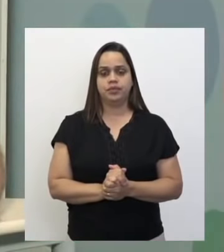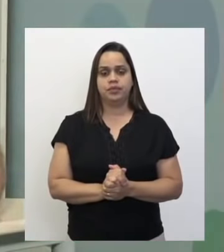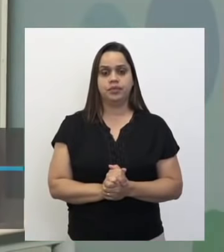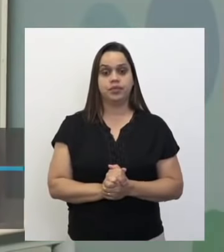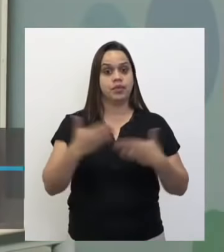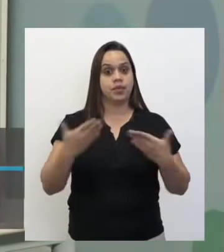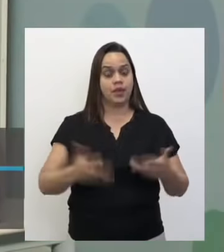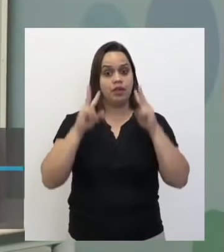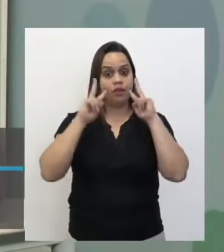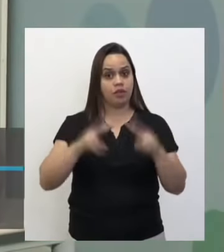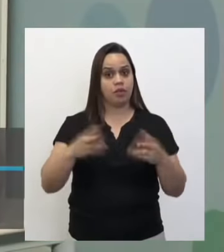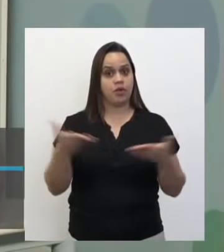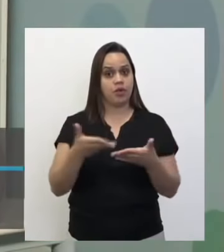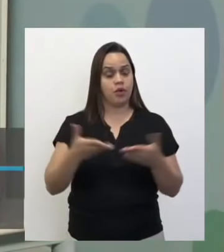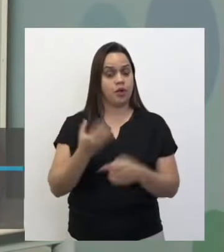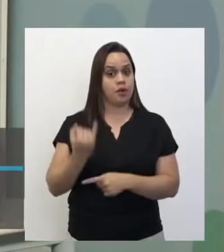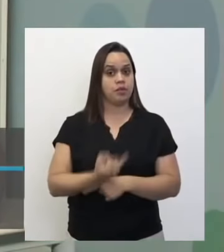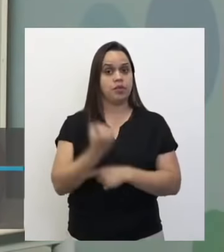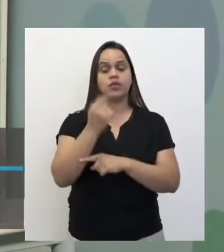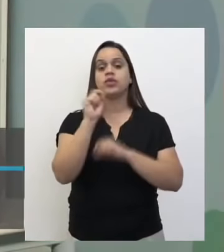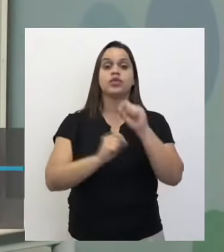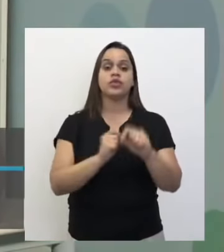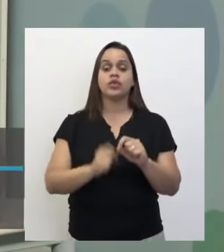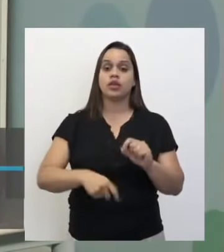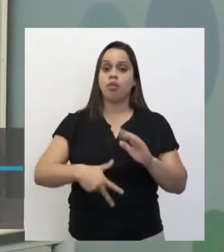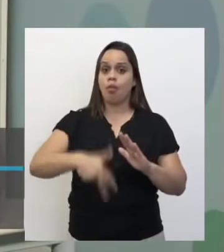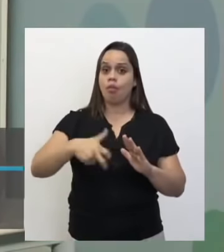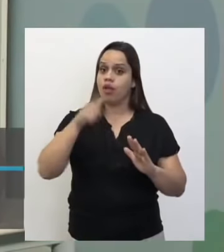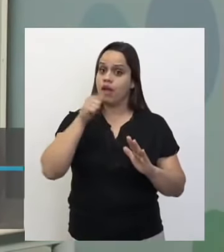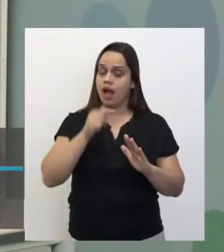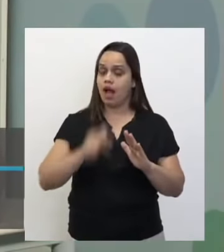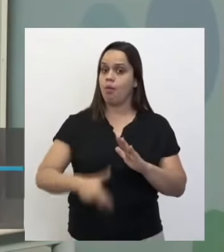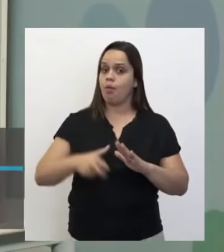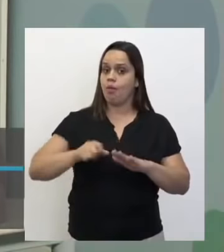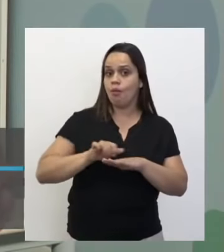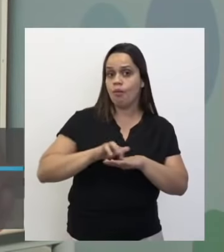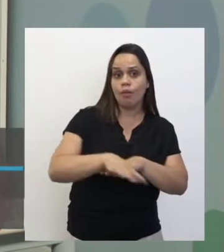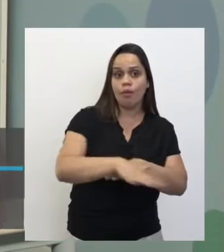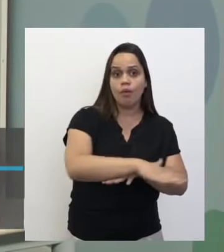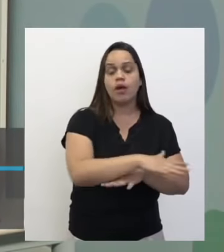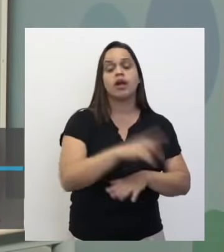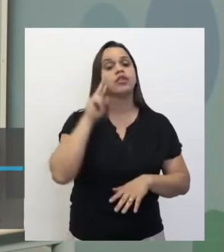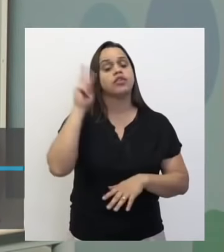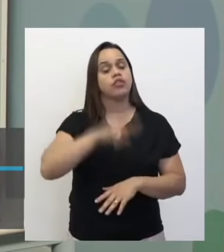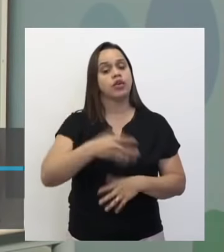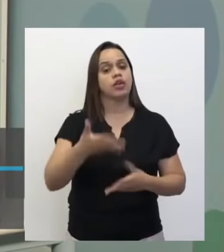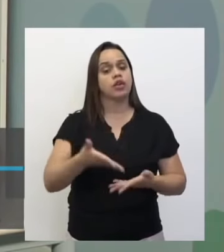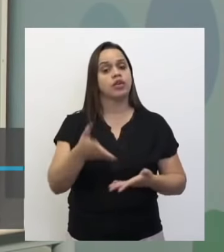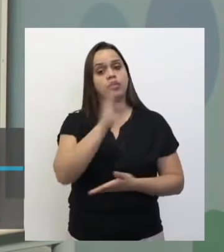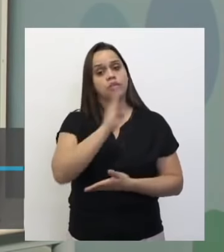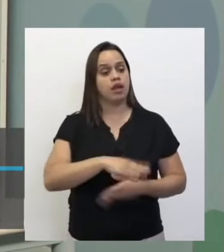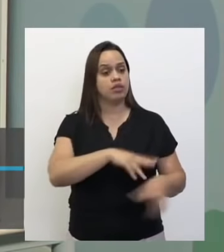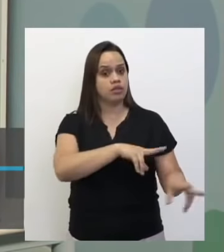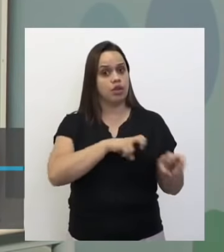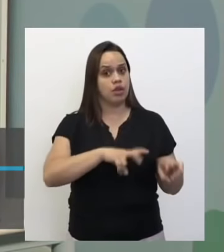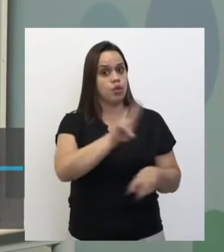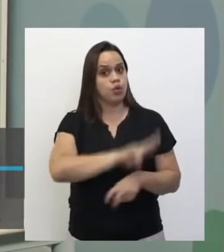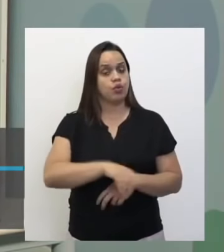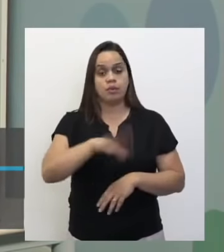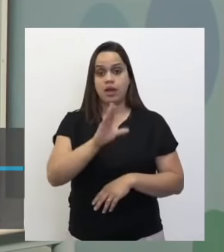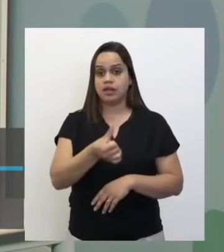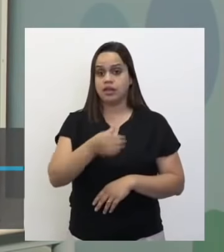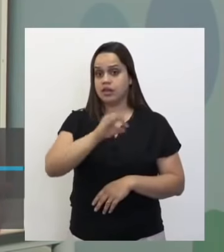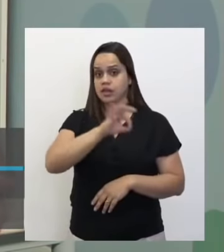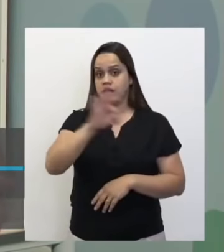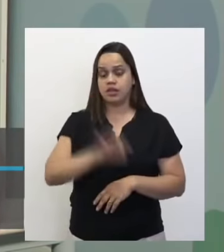Então, vimos aí a importância da irrigação que nós temos aqui no Brasil, porque a agricultura utiliza mais de 60% da